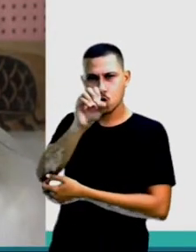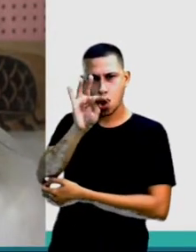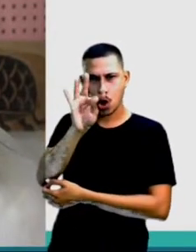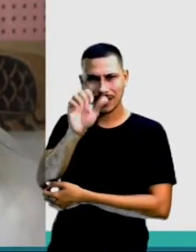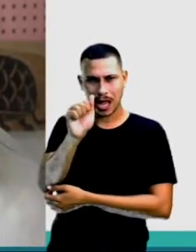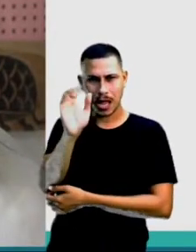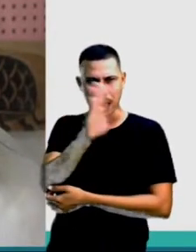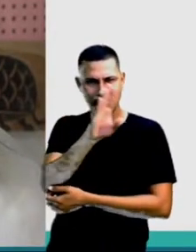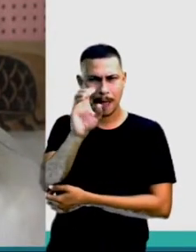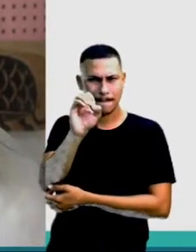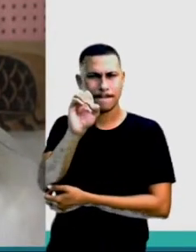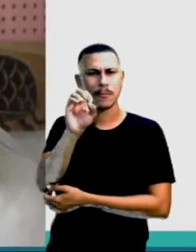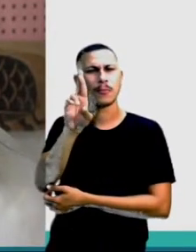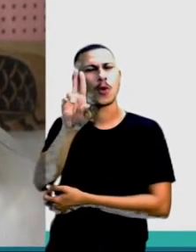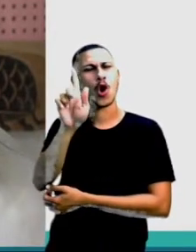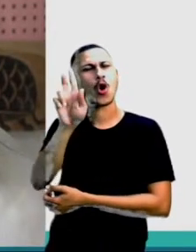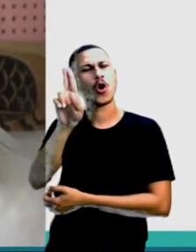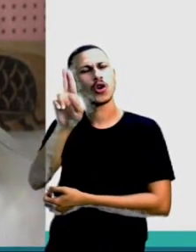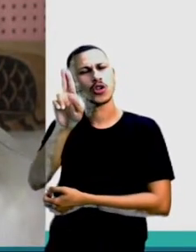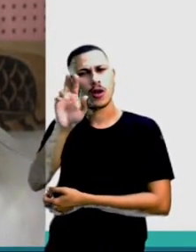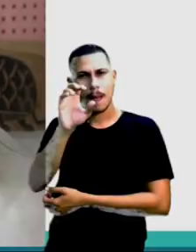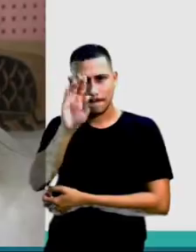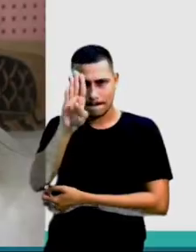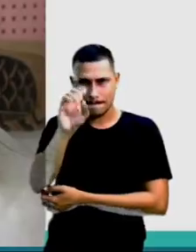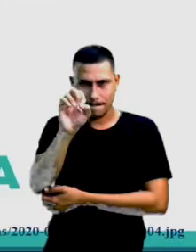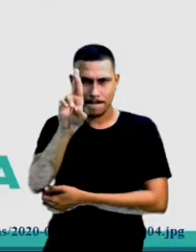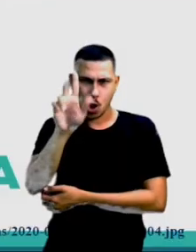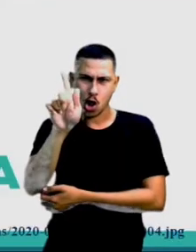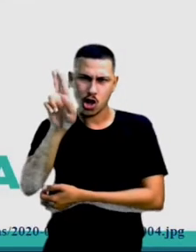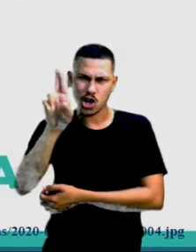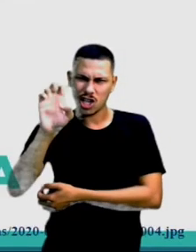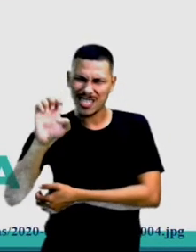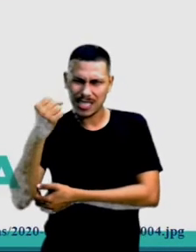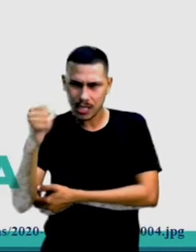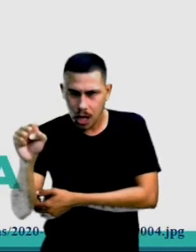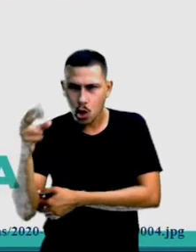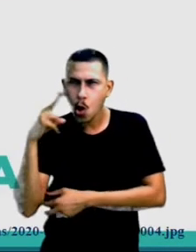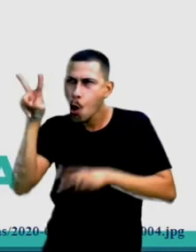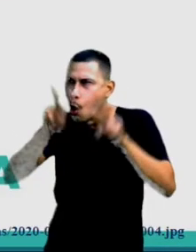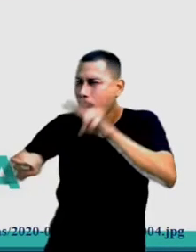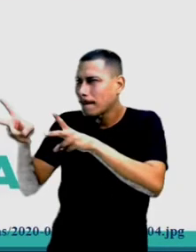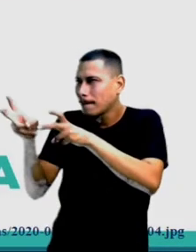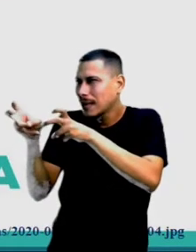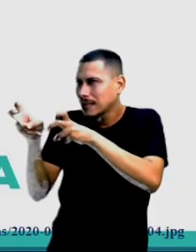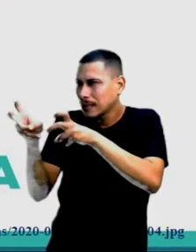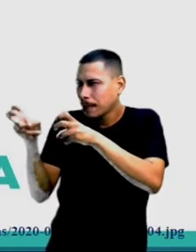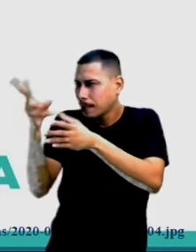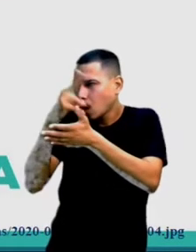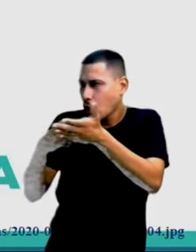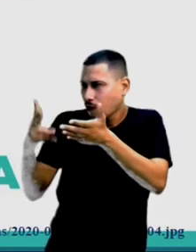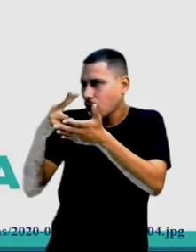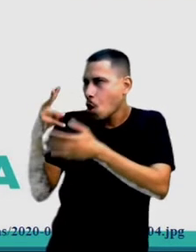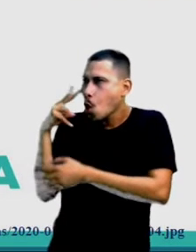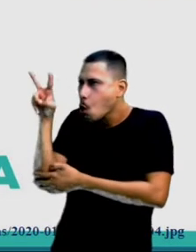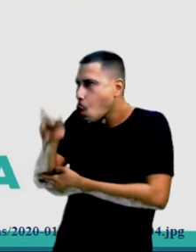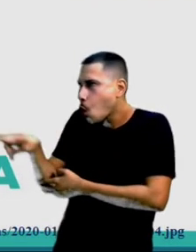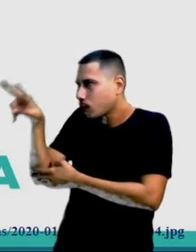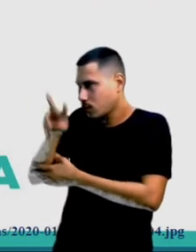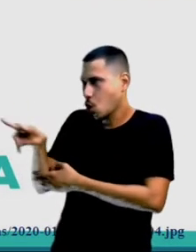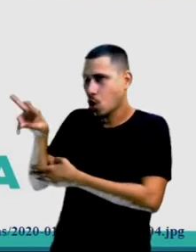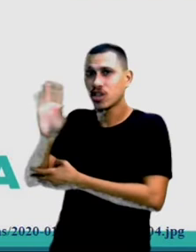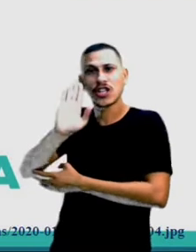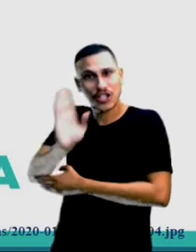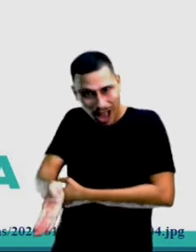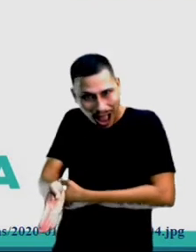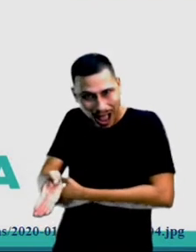ainda está vivo Ali são gravuras perto dele Mas vejam essa gravura aqui Essa de baixo Ela foi capa dos